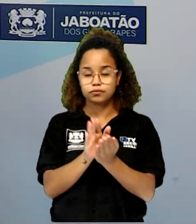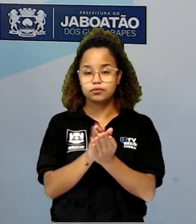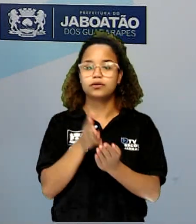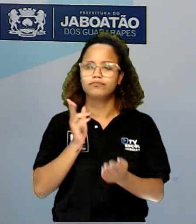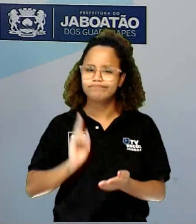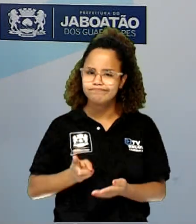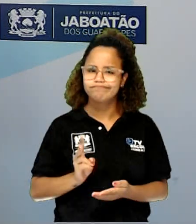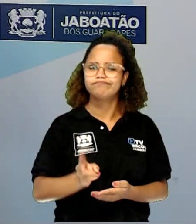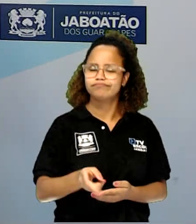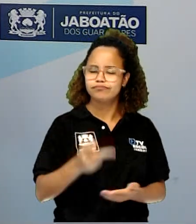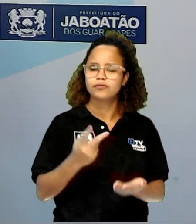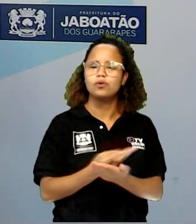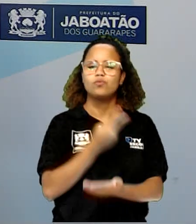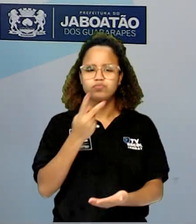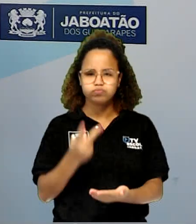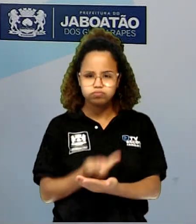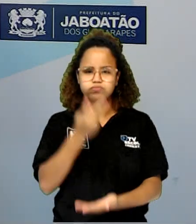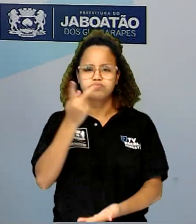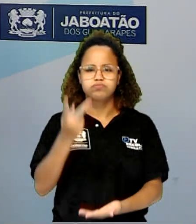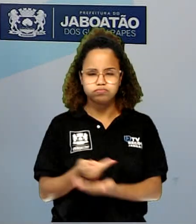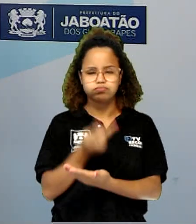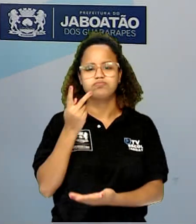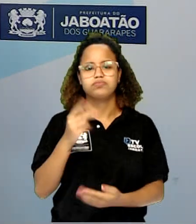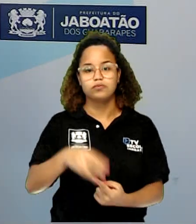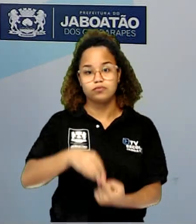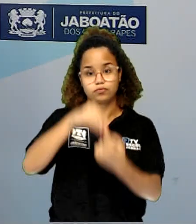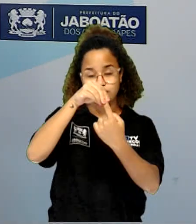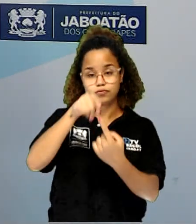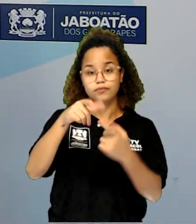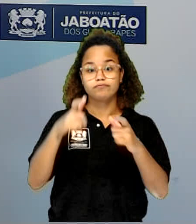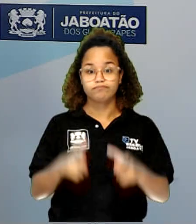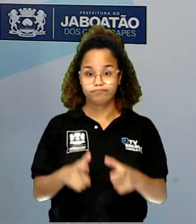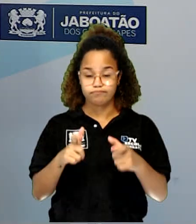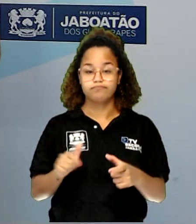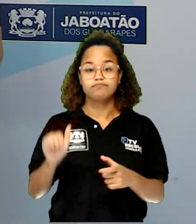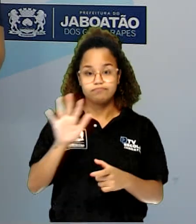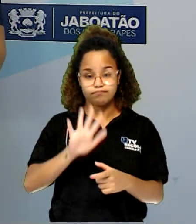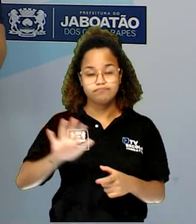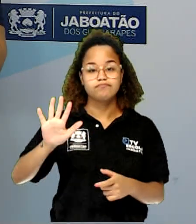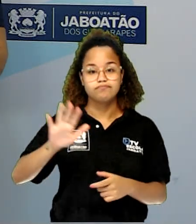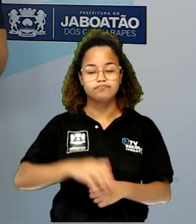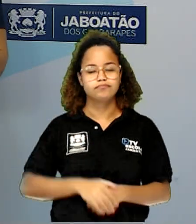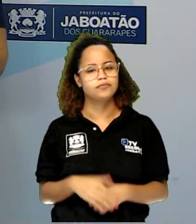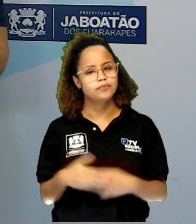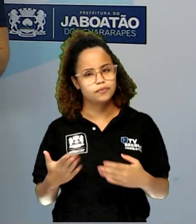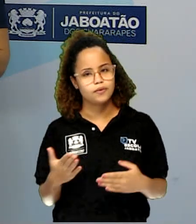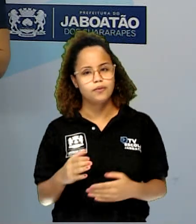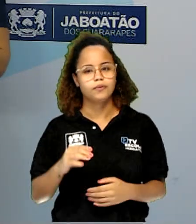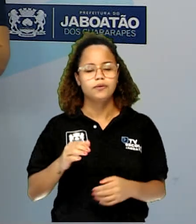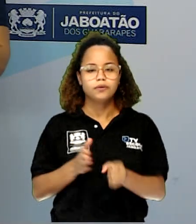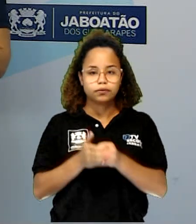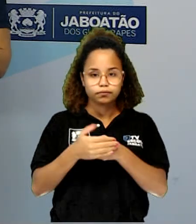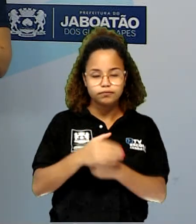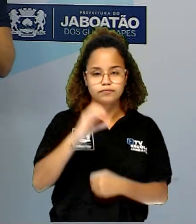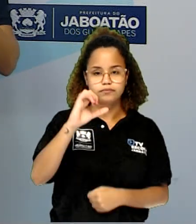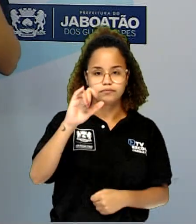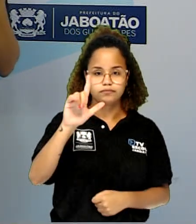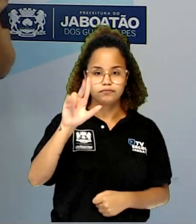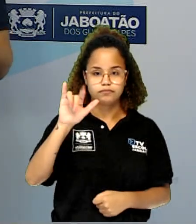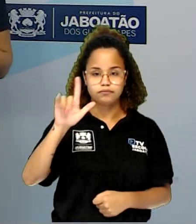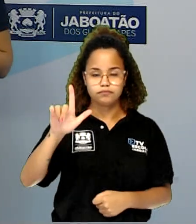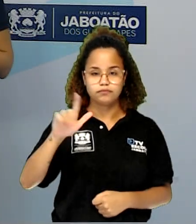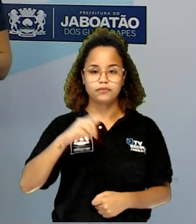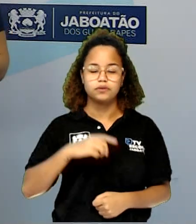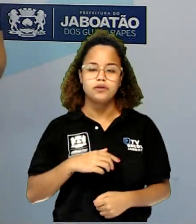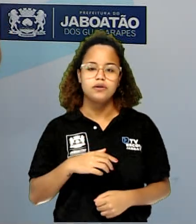constantes, principalmente nessa área aí específica. Então, a Defesa Civil optou por